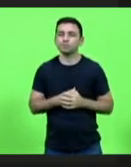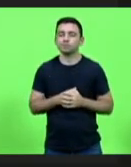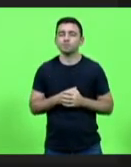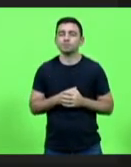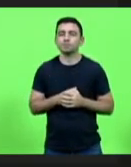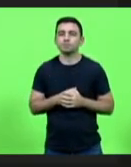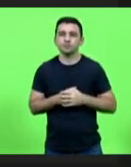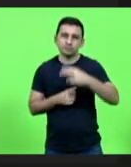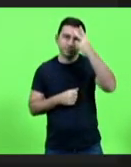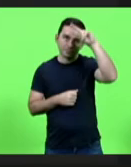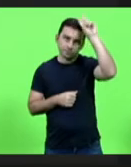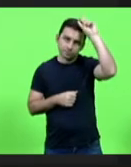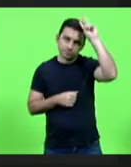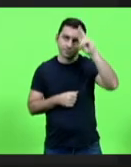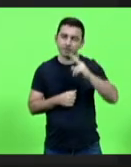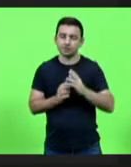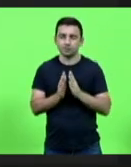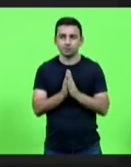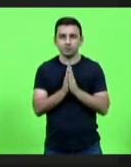Vicente, por favor.